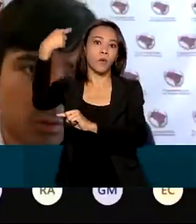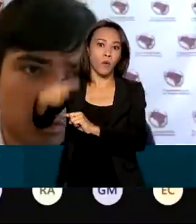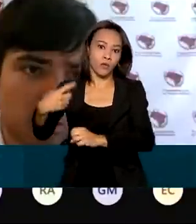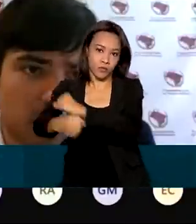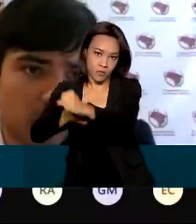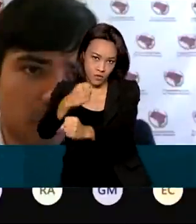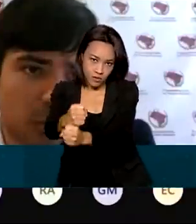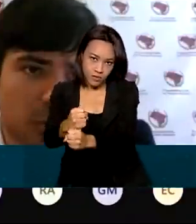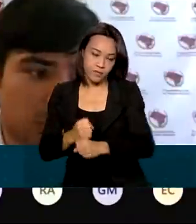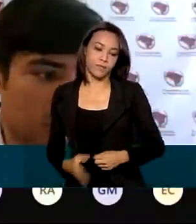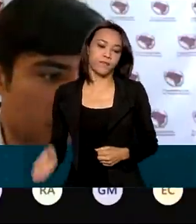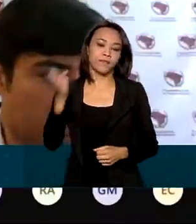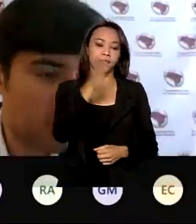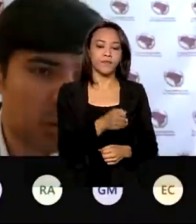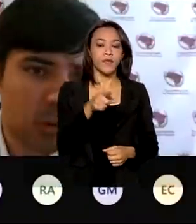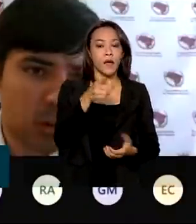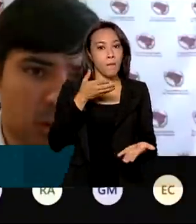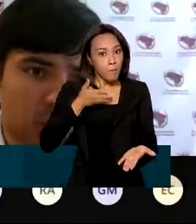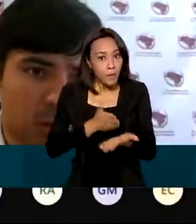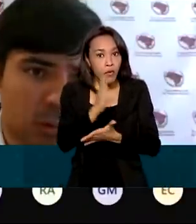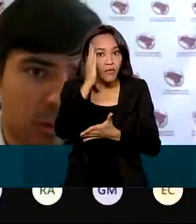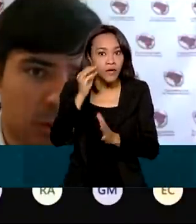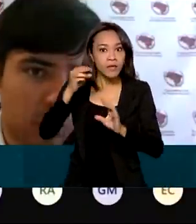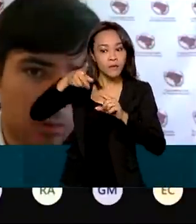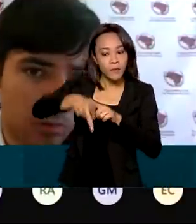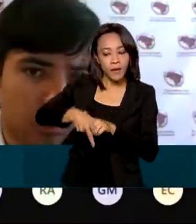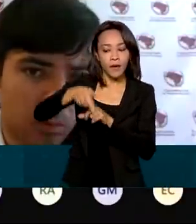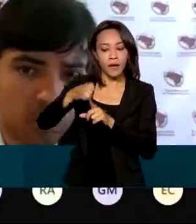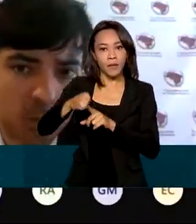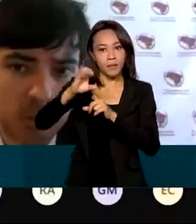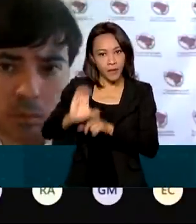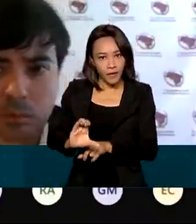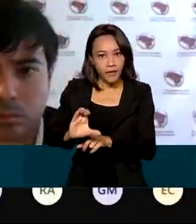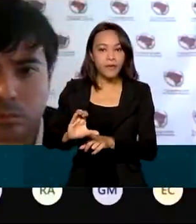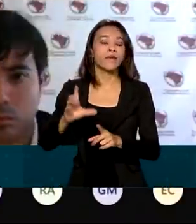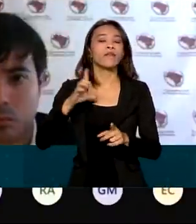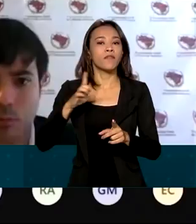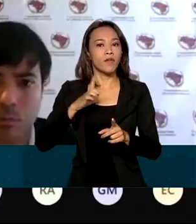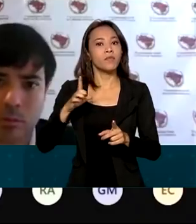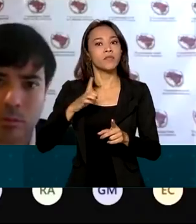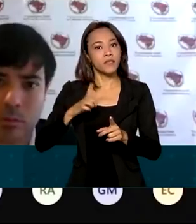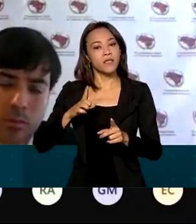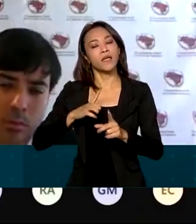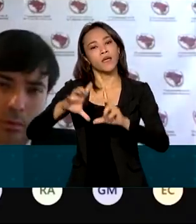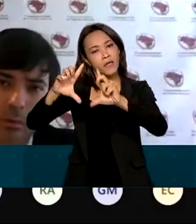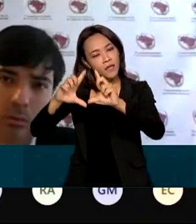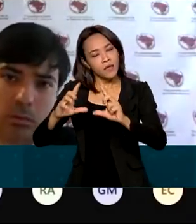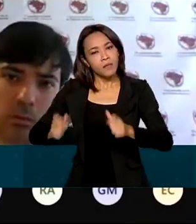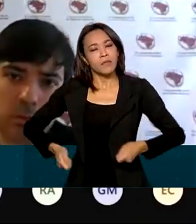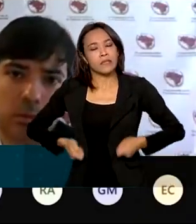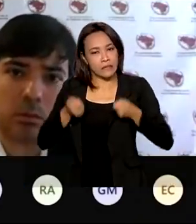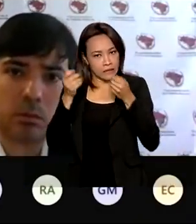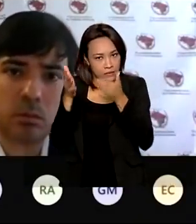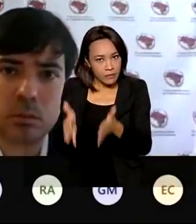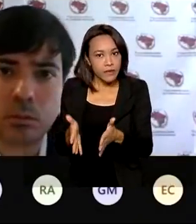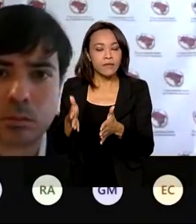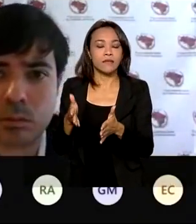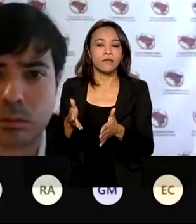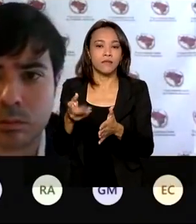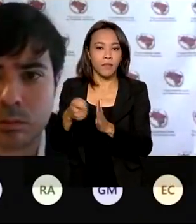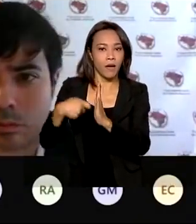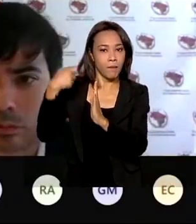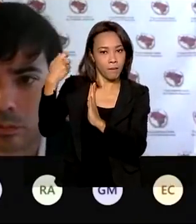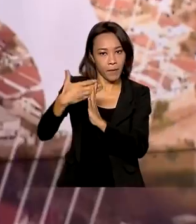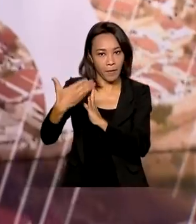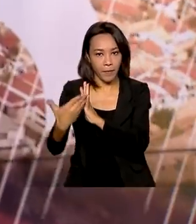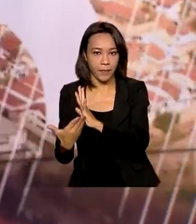Com a aprovação da PEC, a gente teria uma redução da despesa obrigatória de R 33,5 bilhões, que seria o equivalente ao espaço no